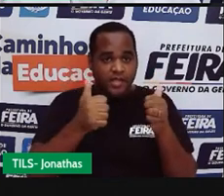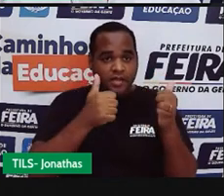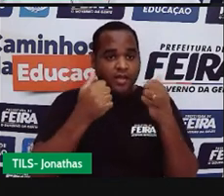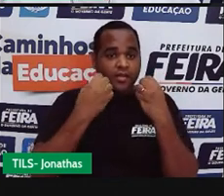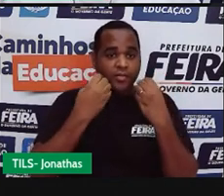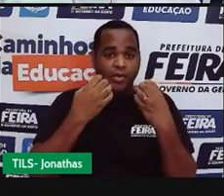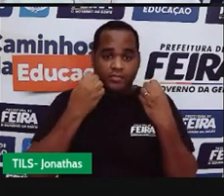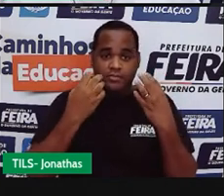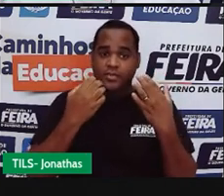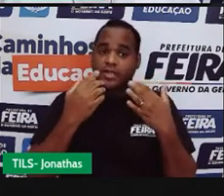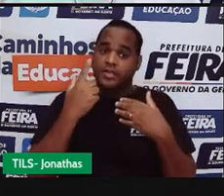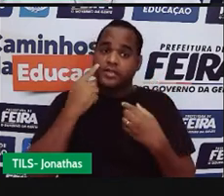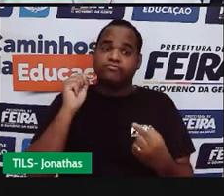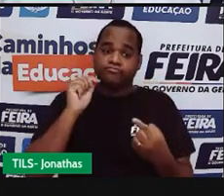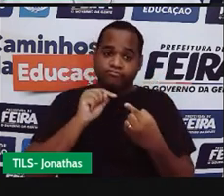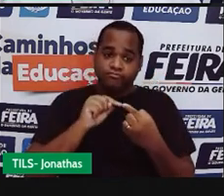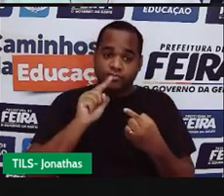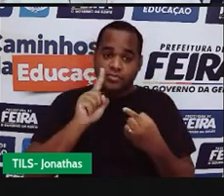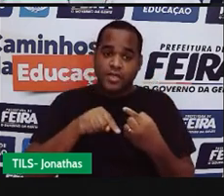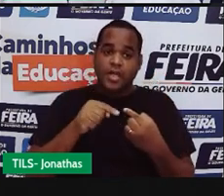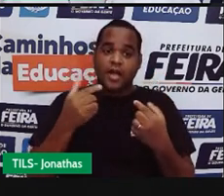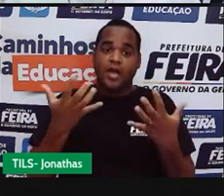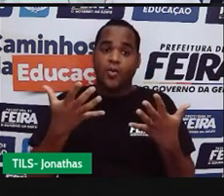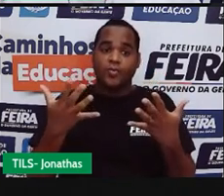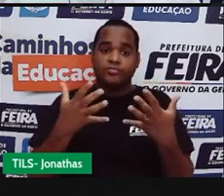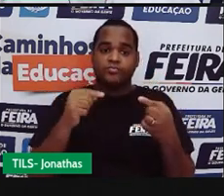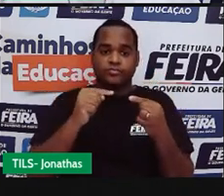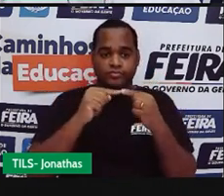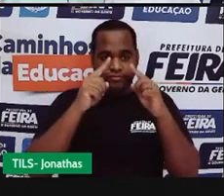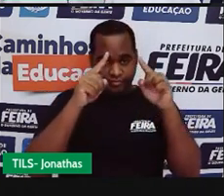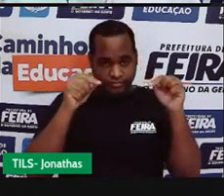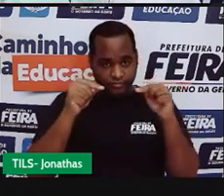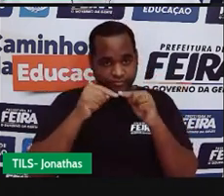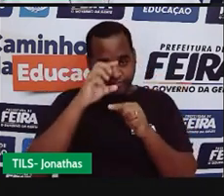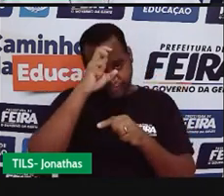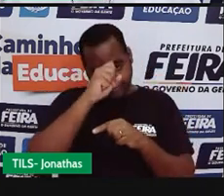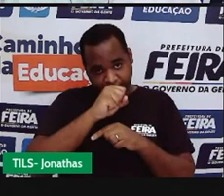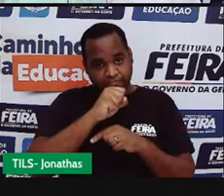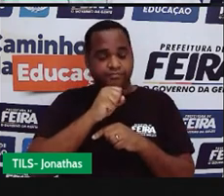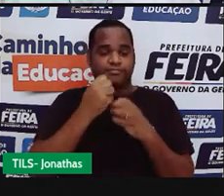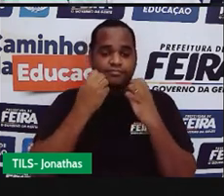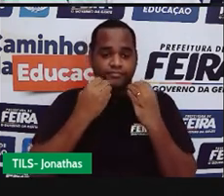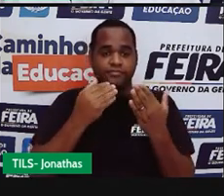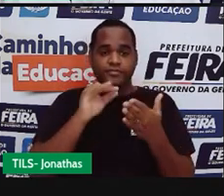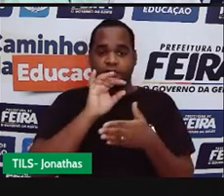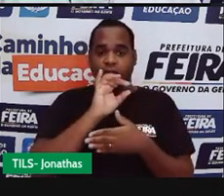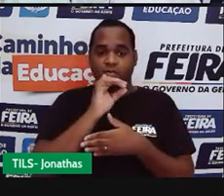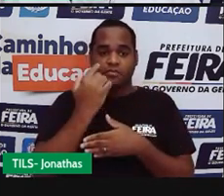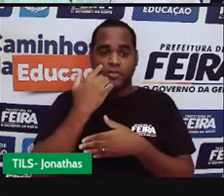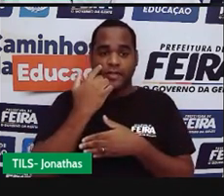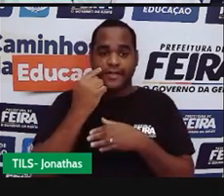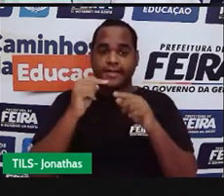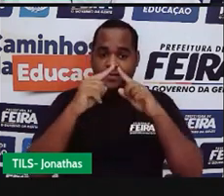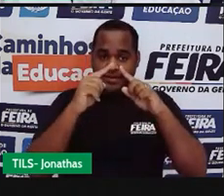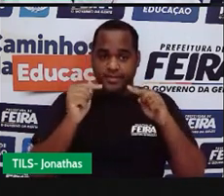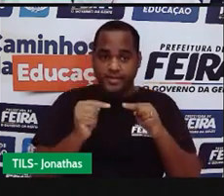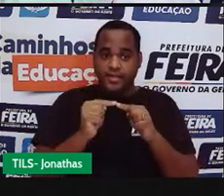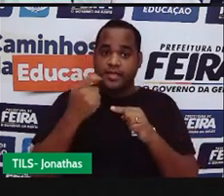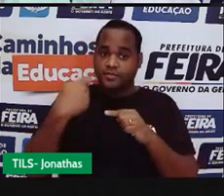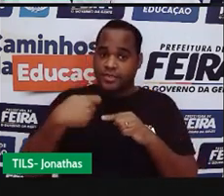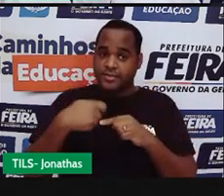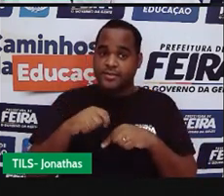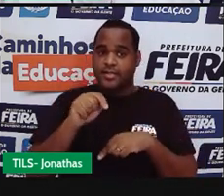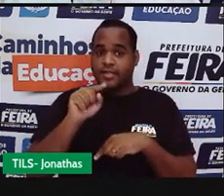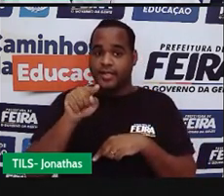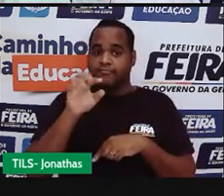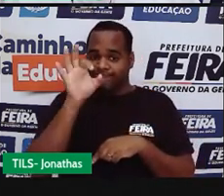Bom, então, essa é a condição que faz com que um triângulo, ele exista.